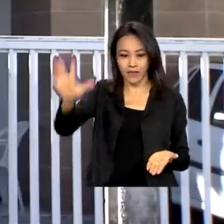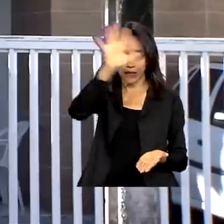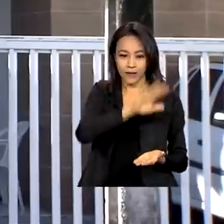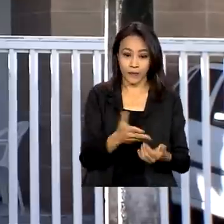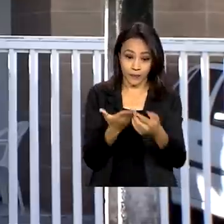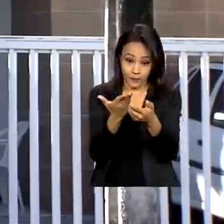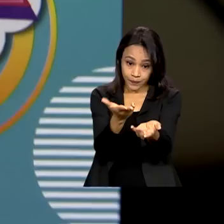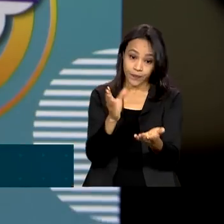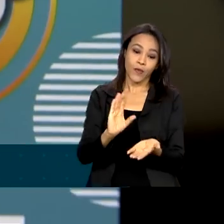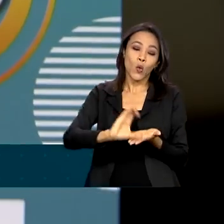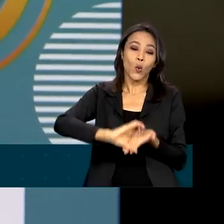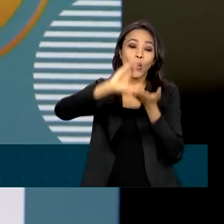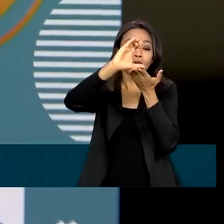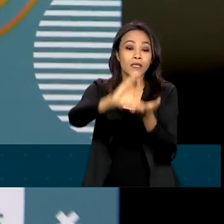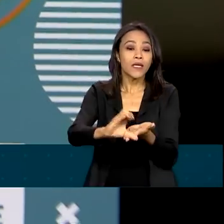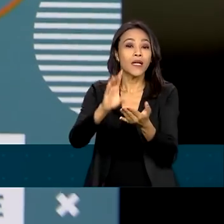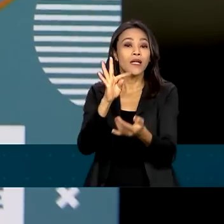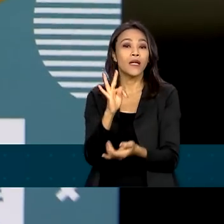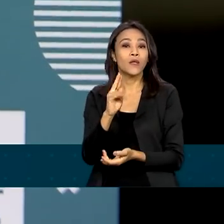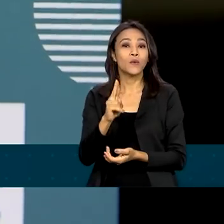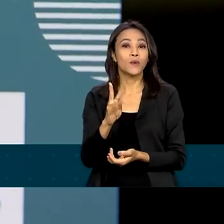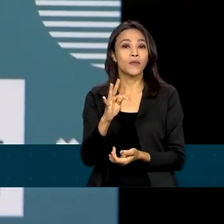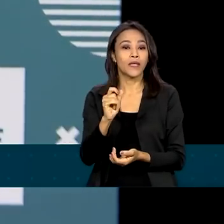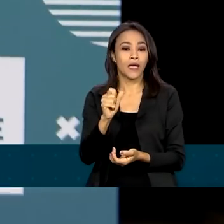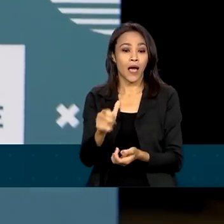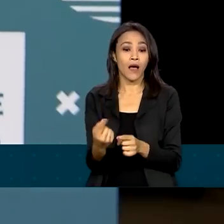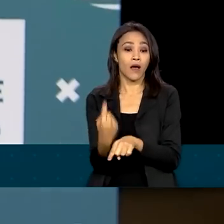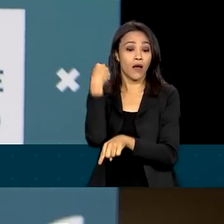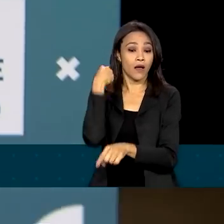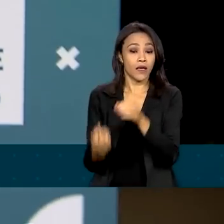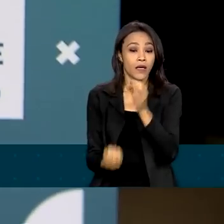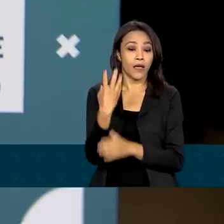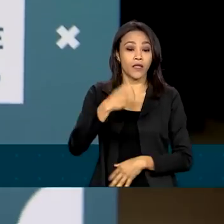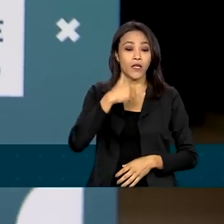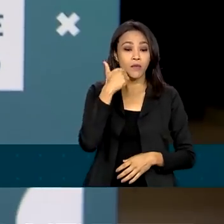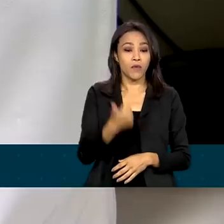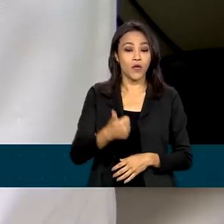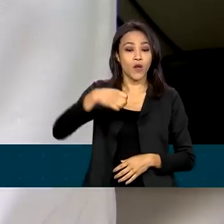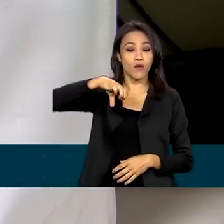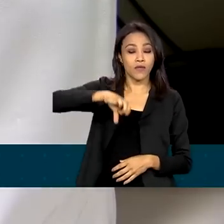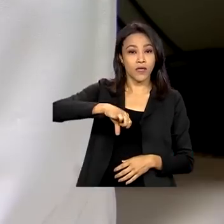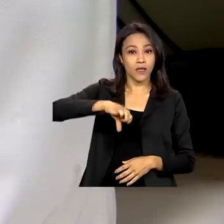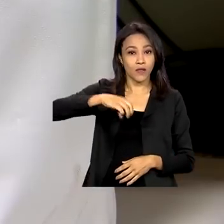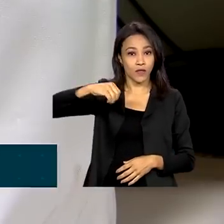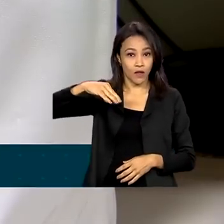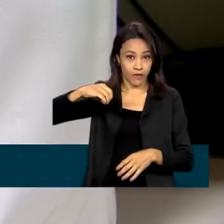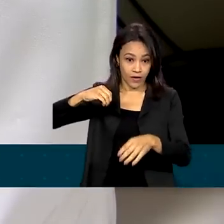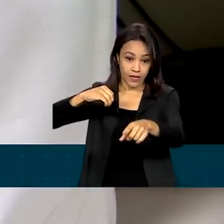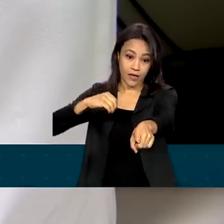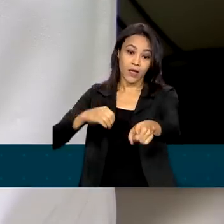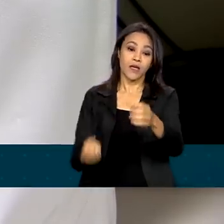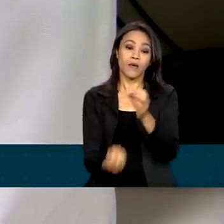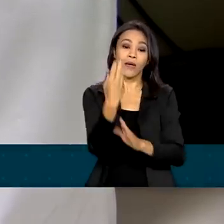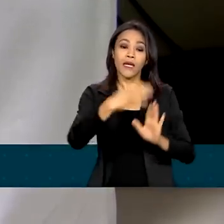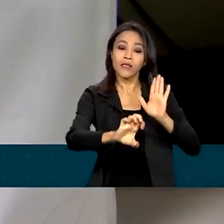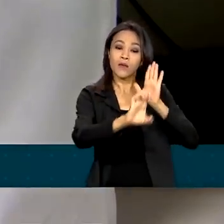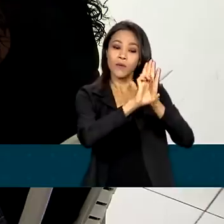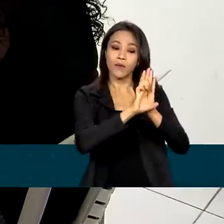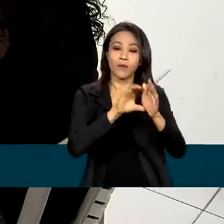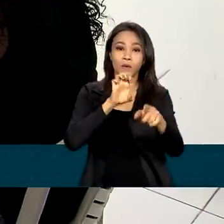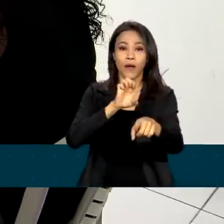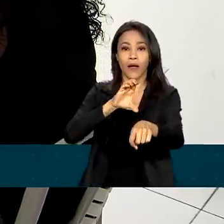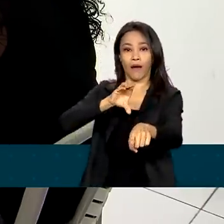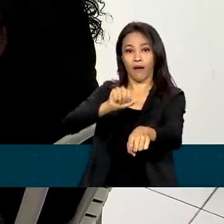conselhos tutelares foram criados em 1990, com a publicação do Estatuto da Criança e do Adolescente.